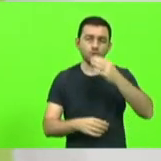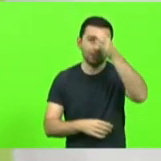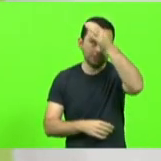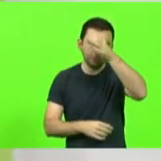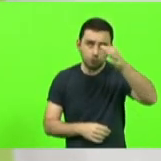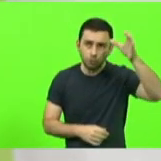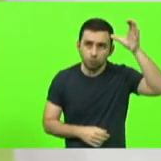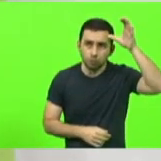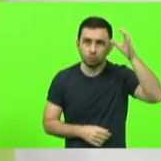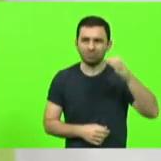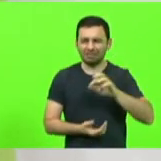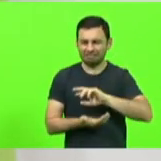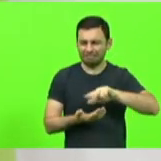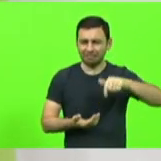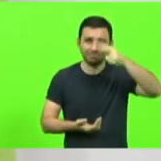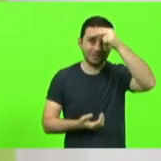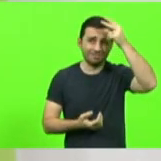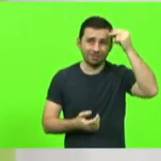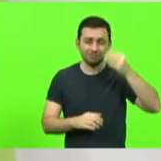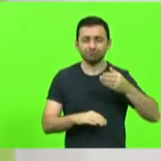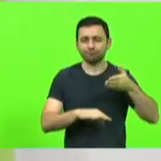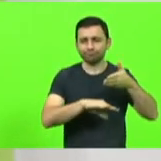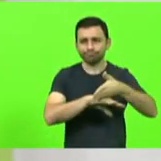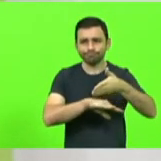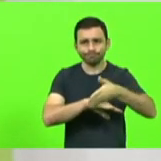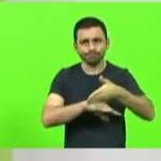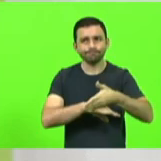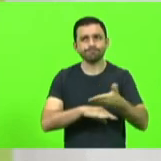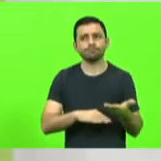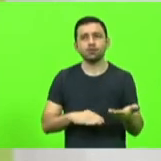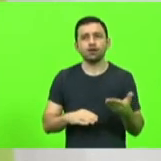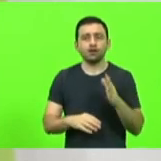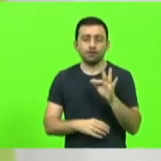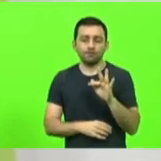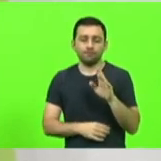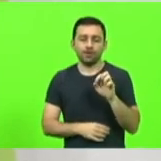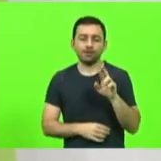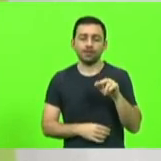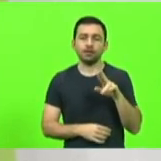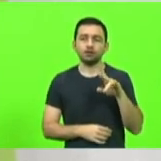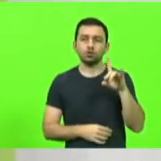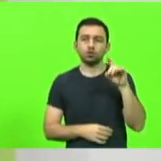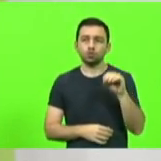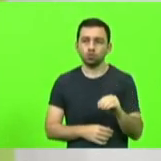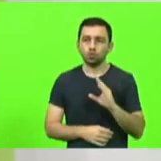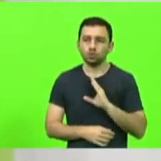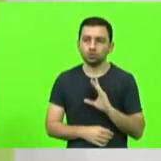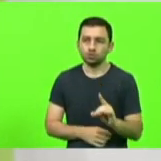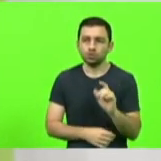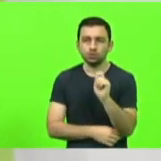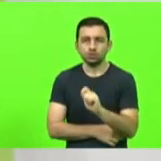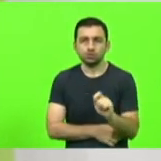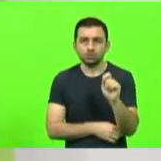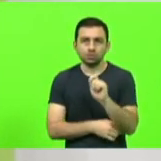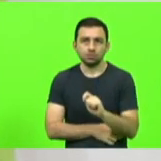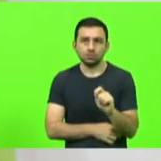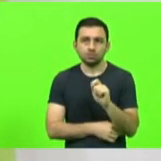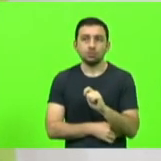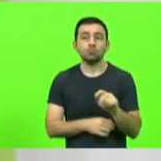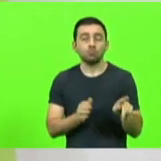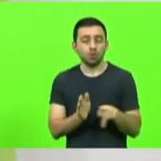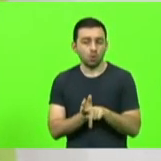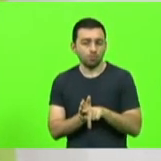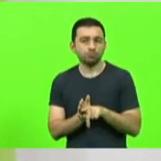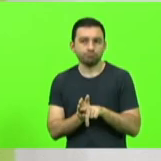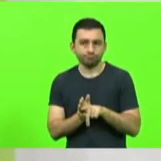prefeitos das cidades do entorno também o Fernando Zancan que coordena a associação do Carvão então